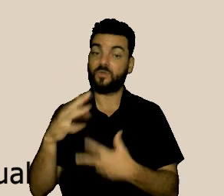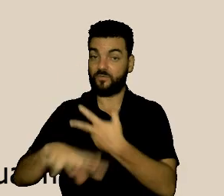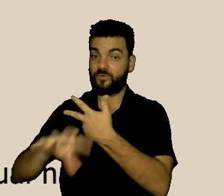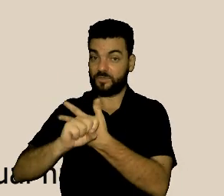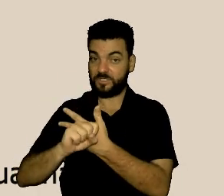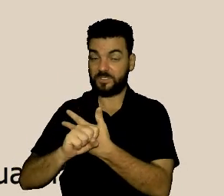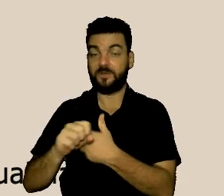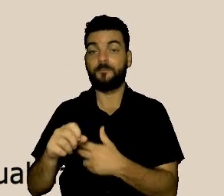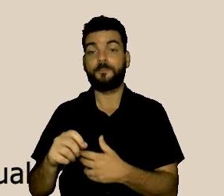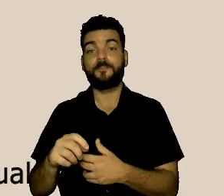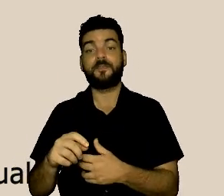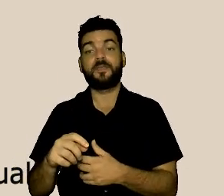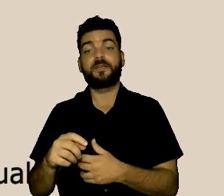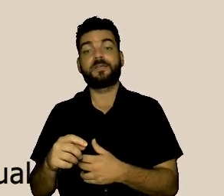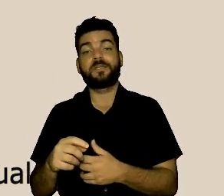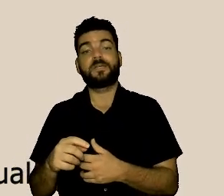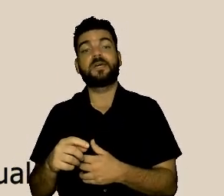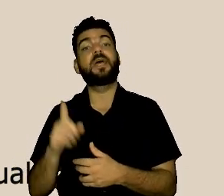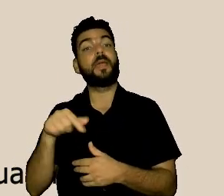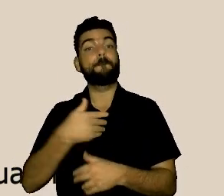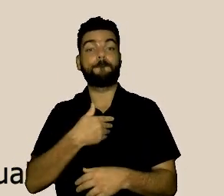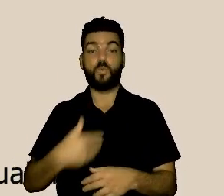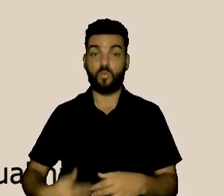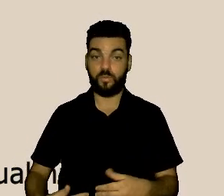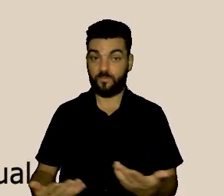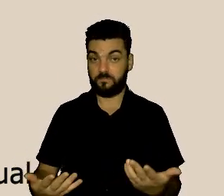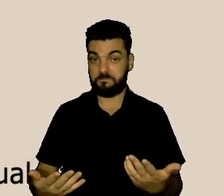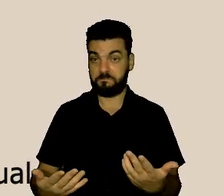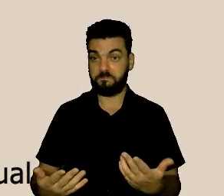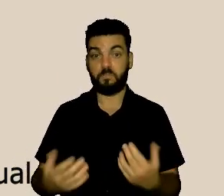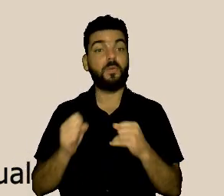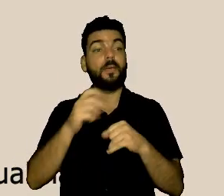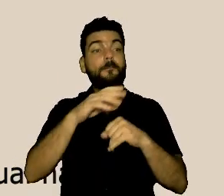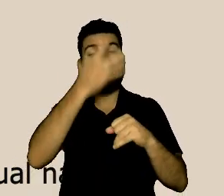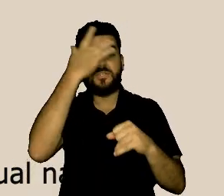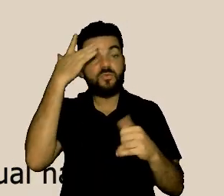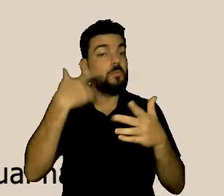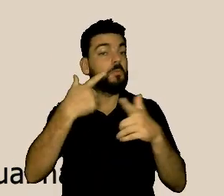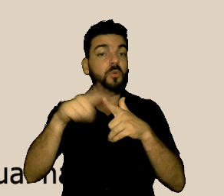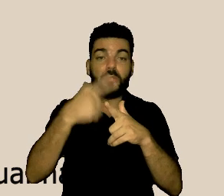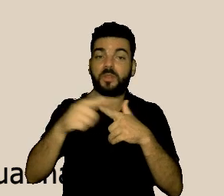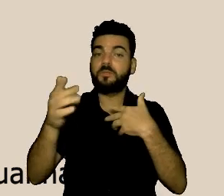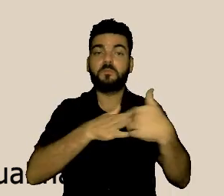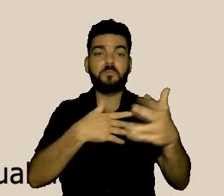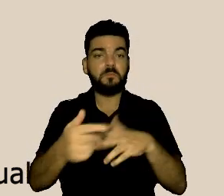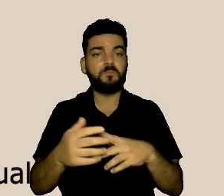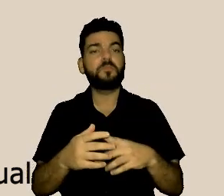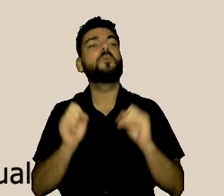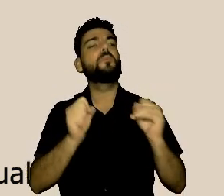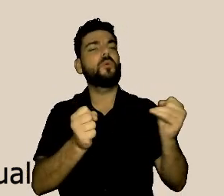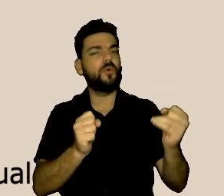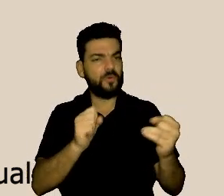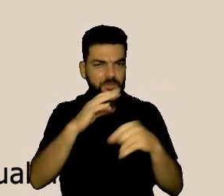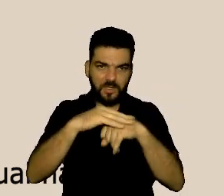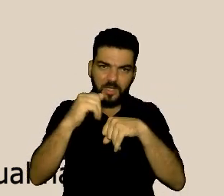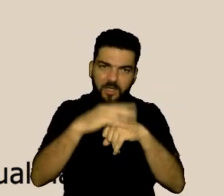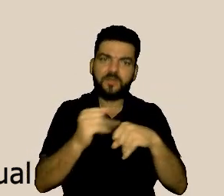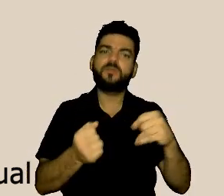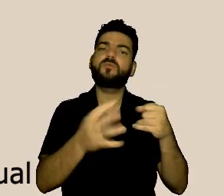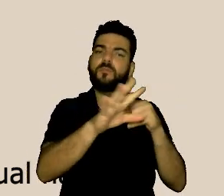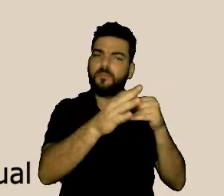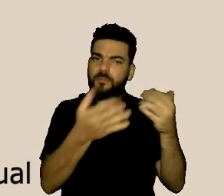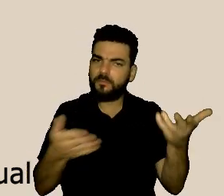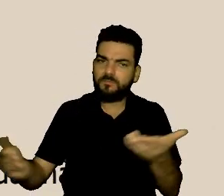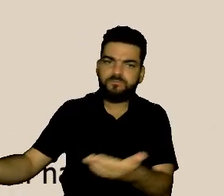acolhimento de todas as pessoas que sofreram um assédio, desde que estejam vinculadas à